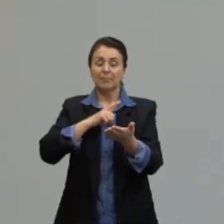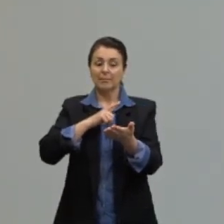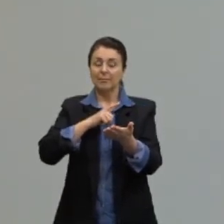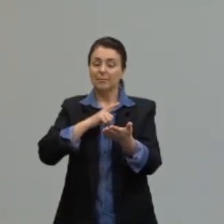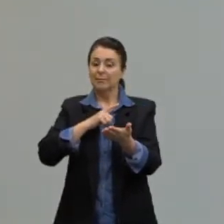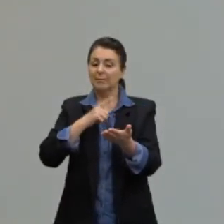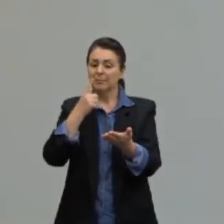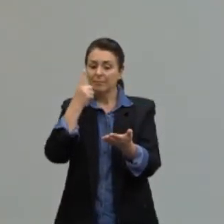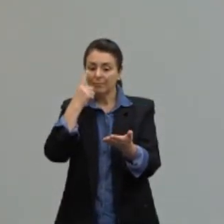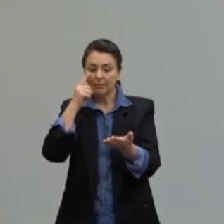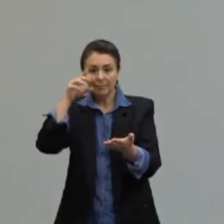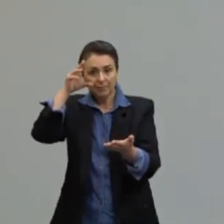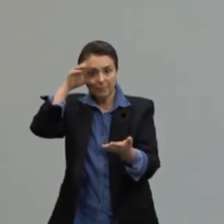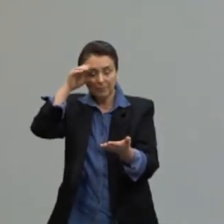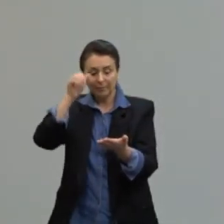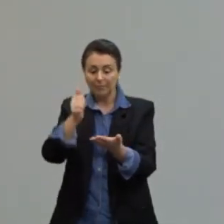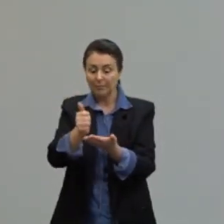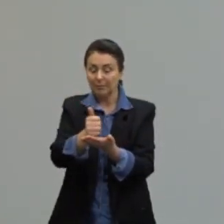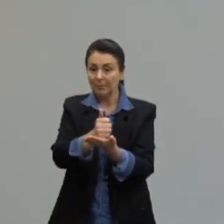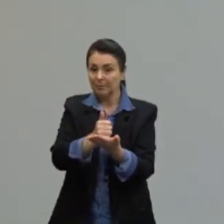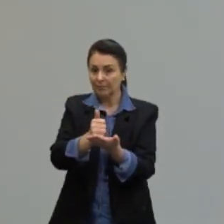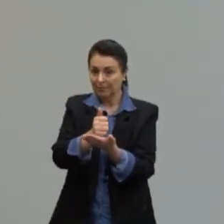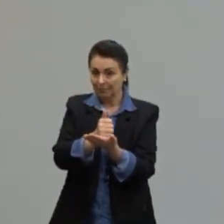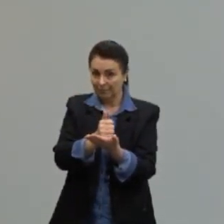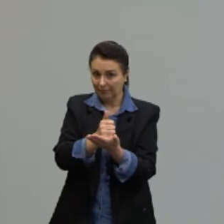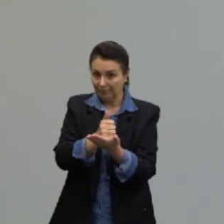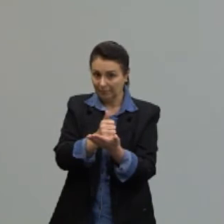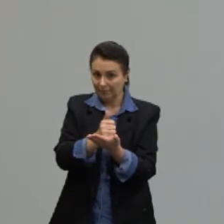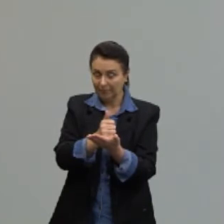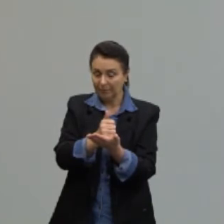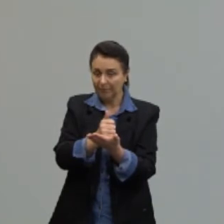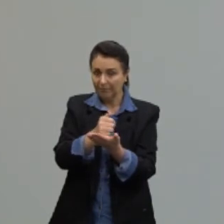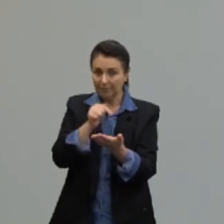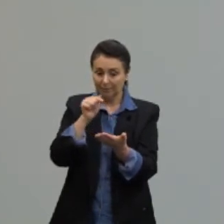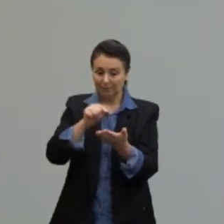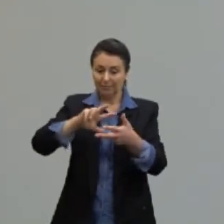aqui na base, certo? Um polígono,